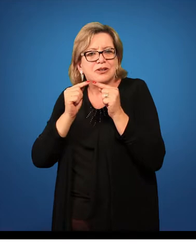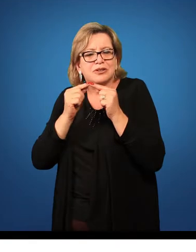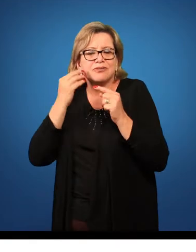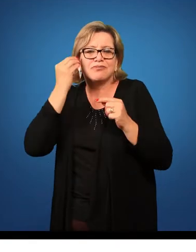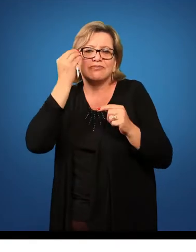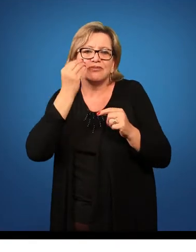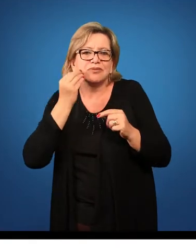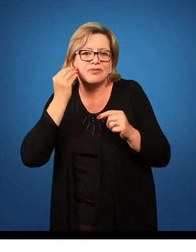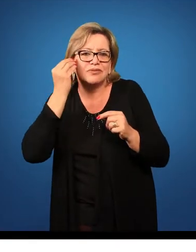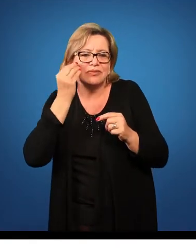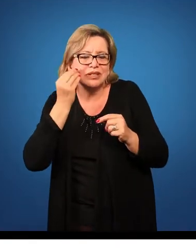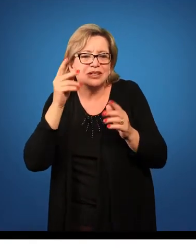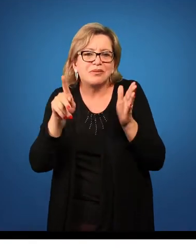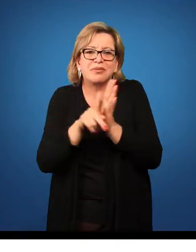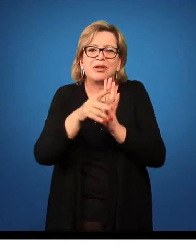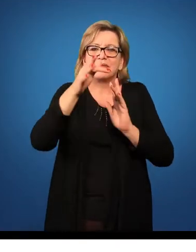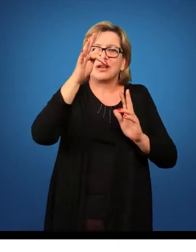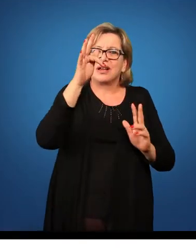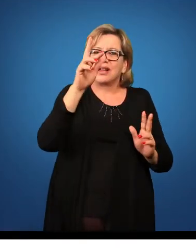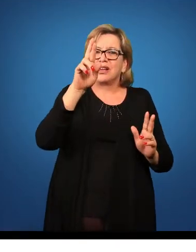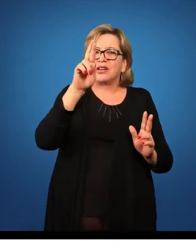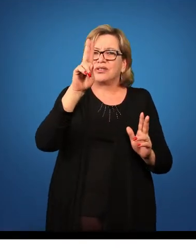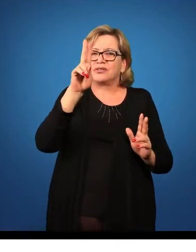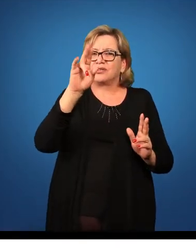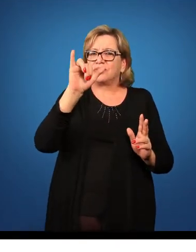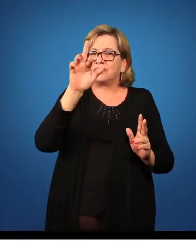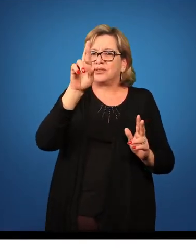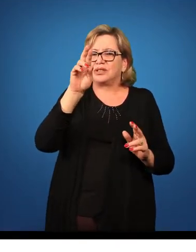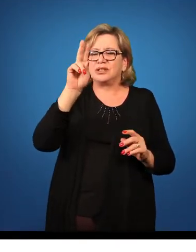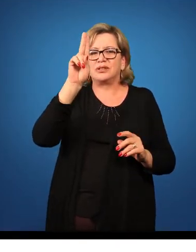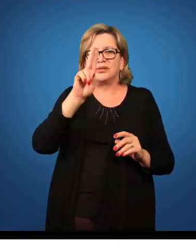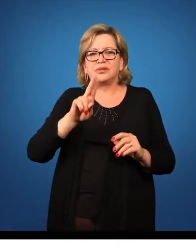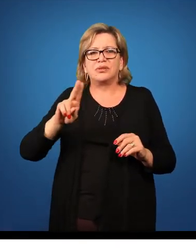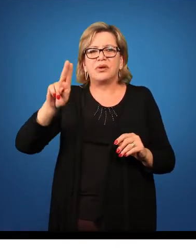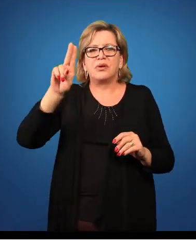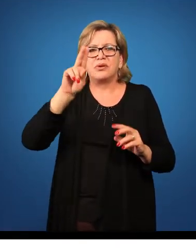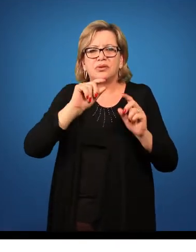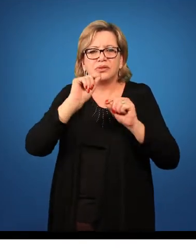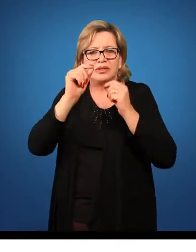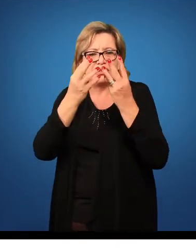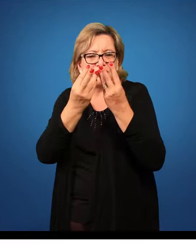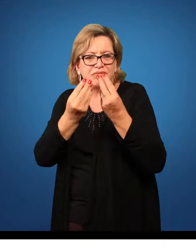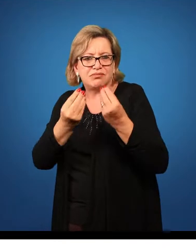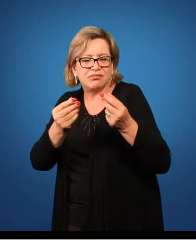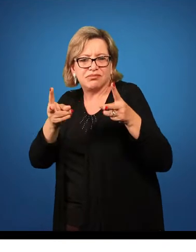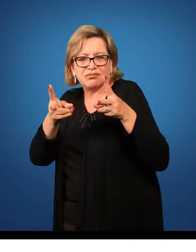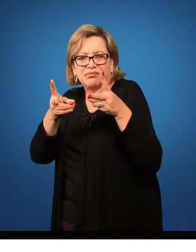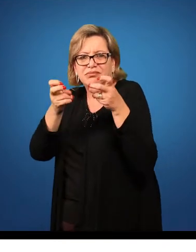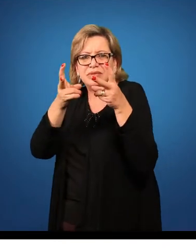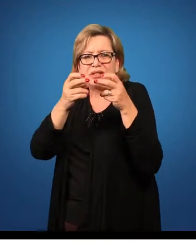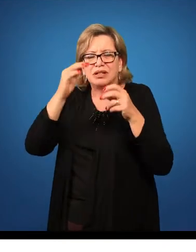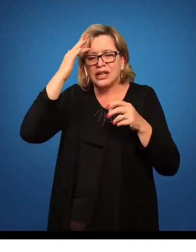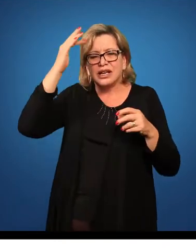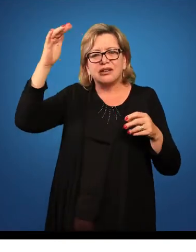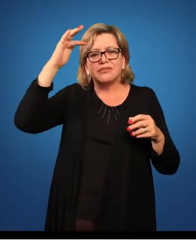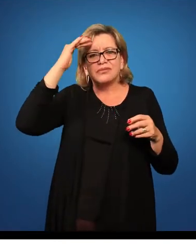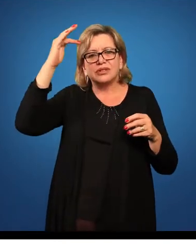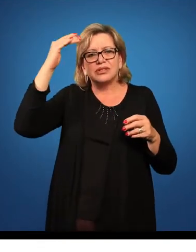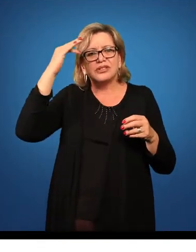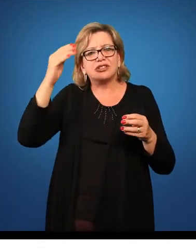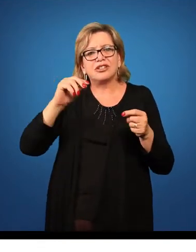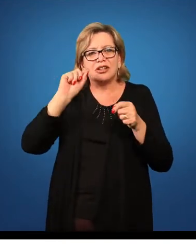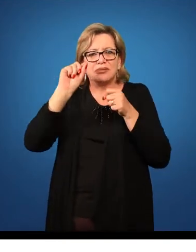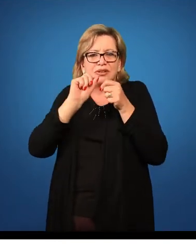experiência de fruir de formas artísticas, utilizando informações e qualidades perceptivas e imaginativas para